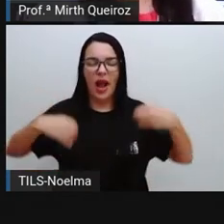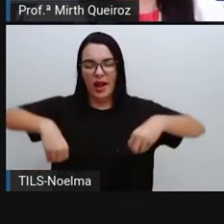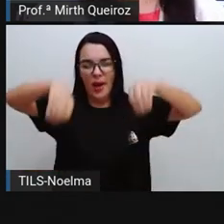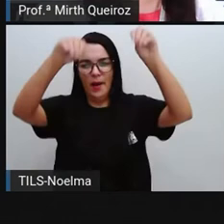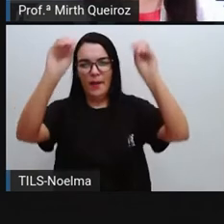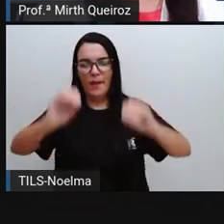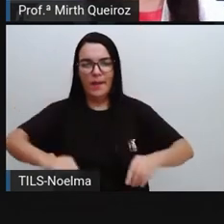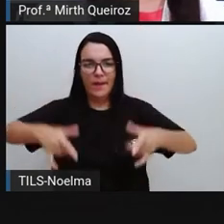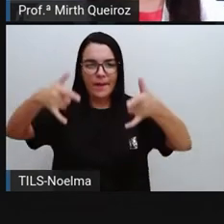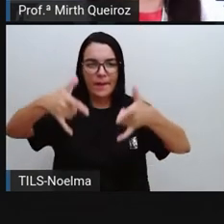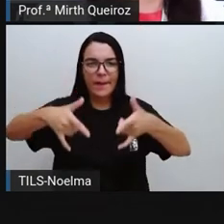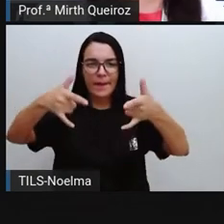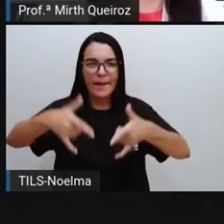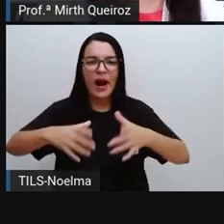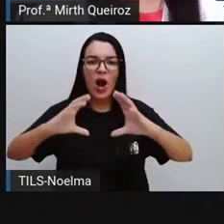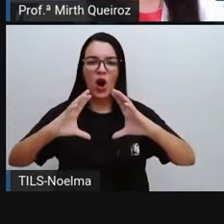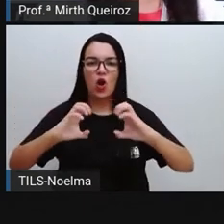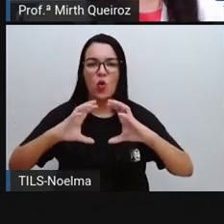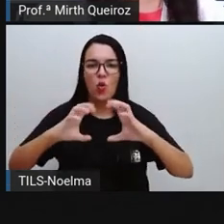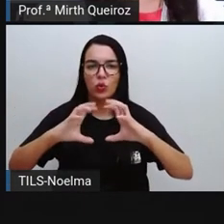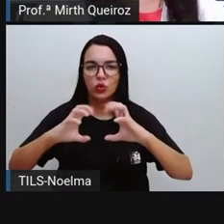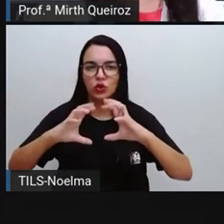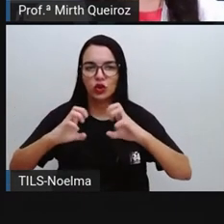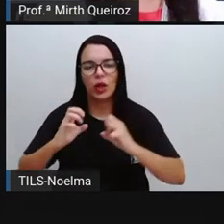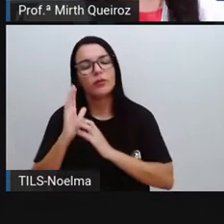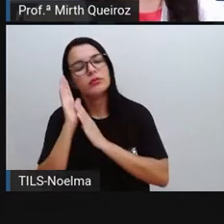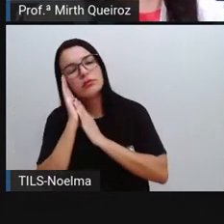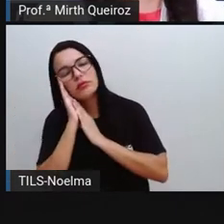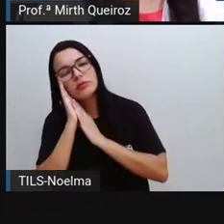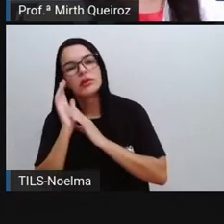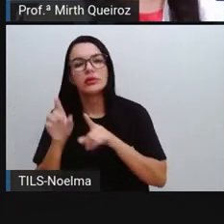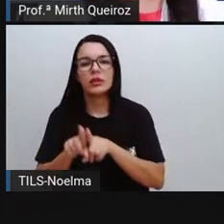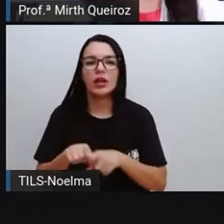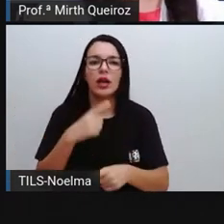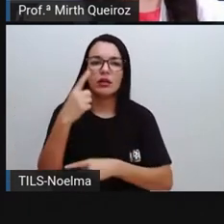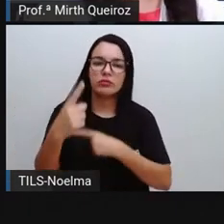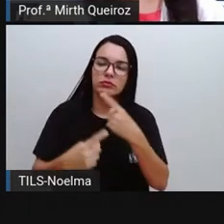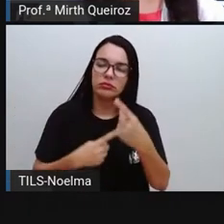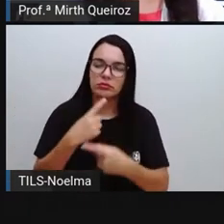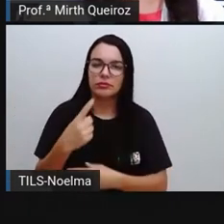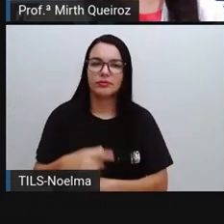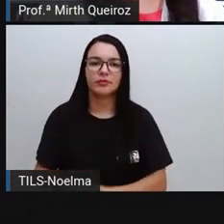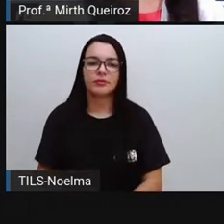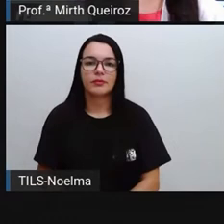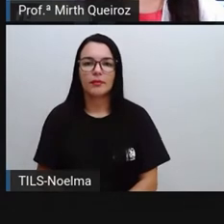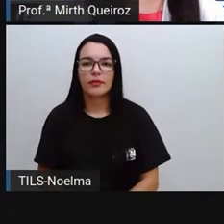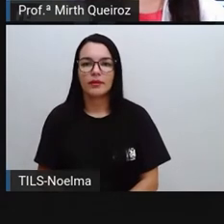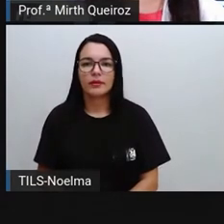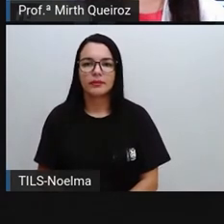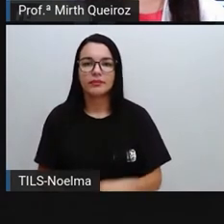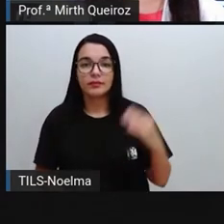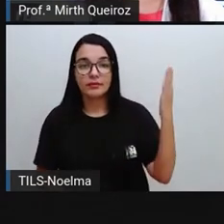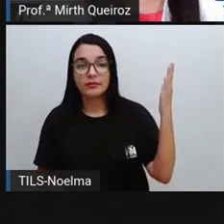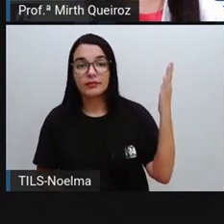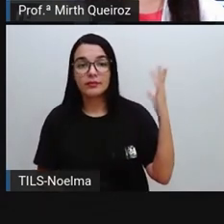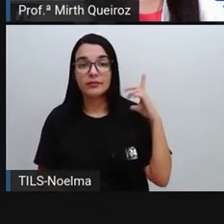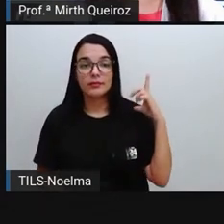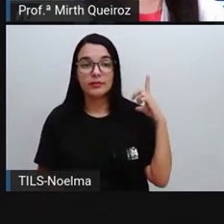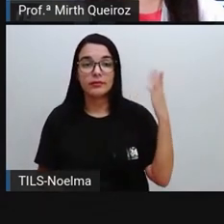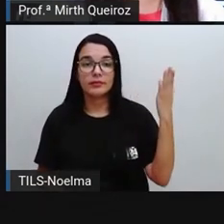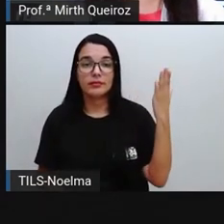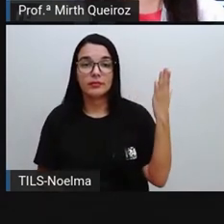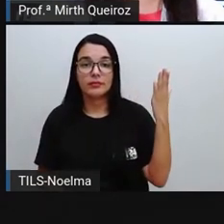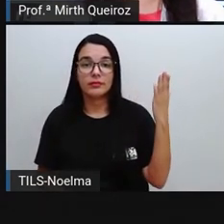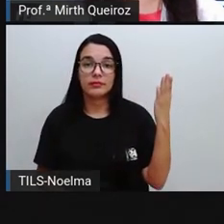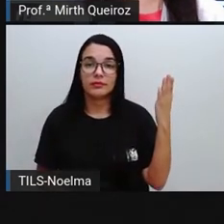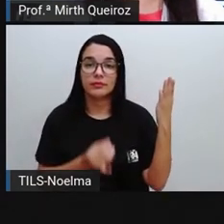cama, né? Colchão, são alguns aí dos bens semi-duráveis. Então, aqui a gente tem os bens de consumo